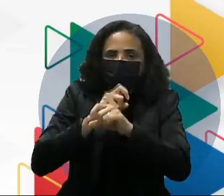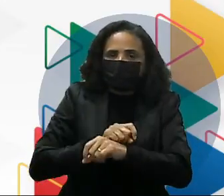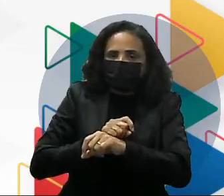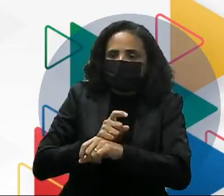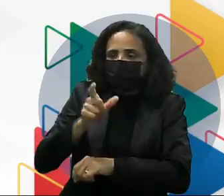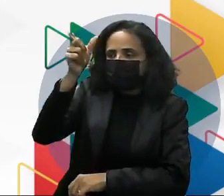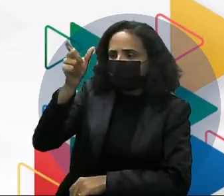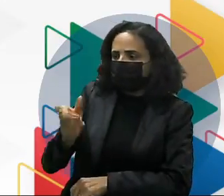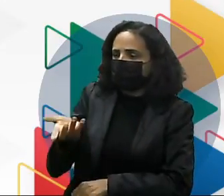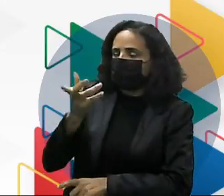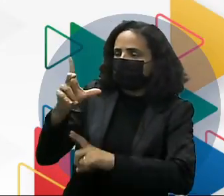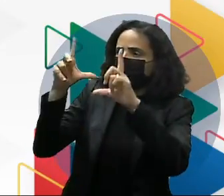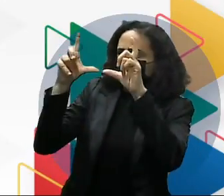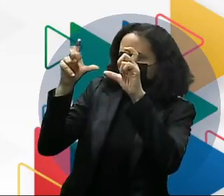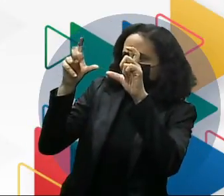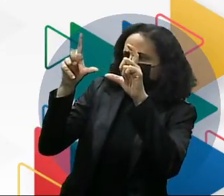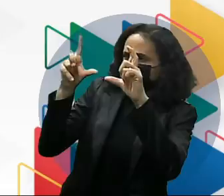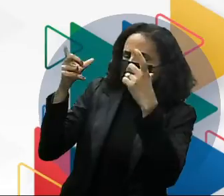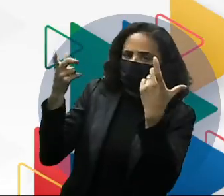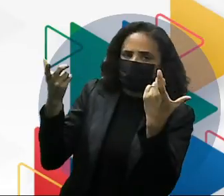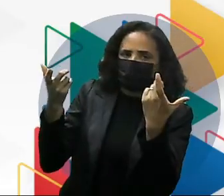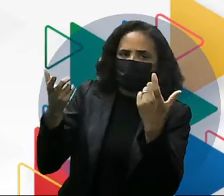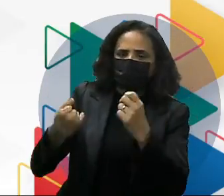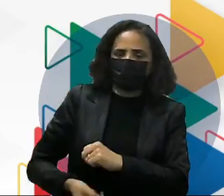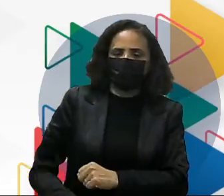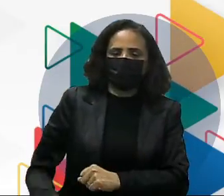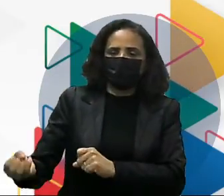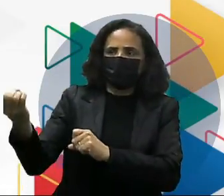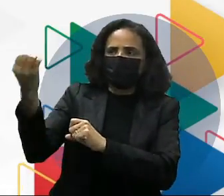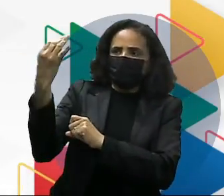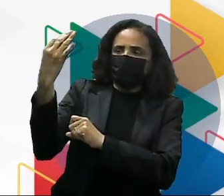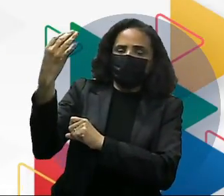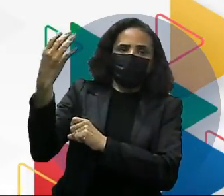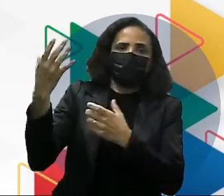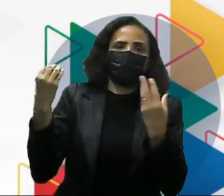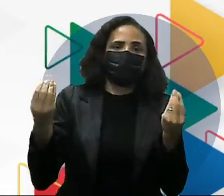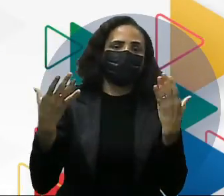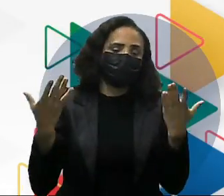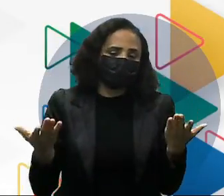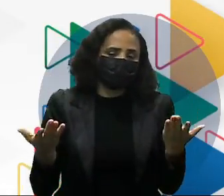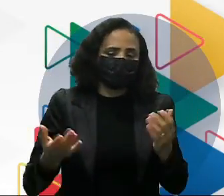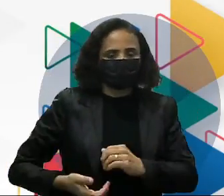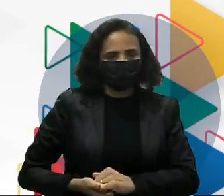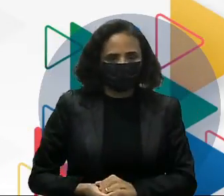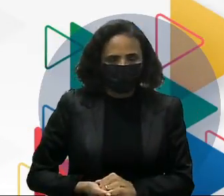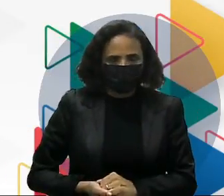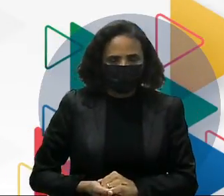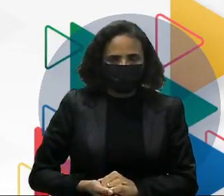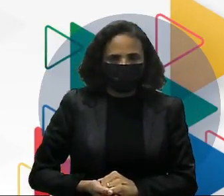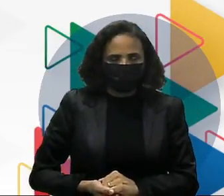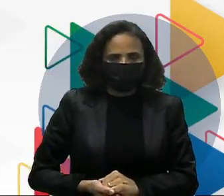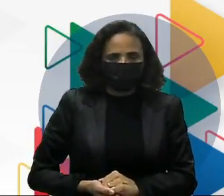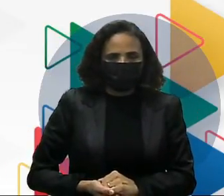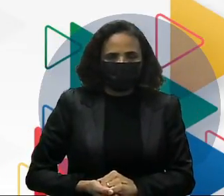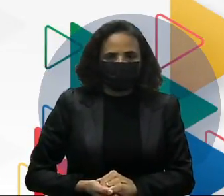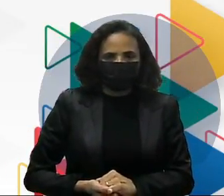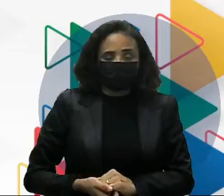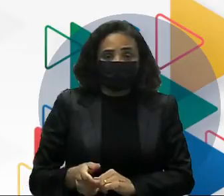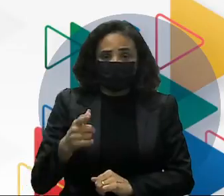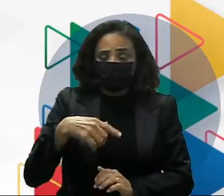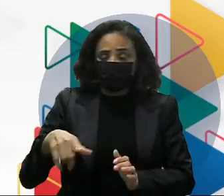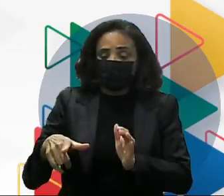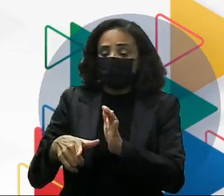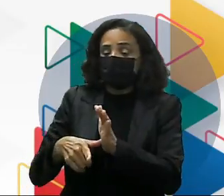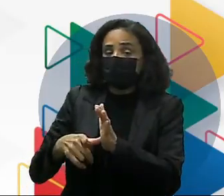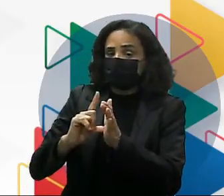postar alguma coisa. E ele diz, ó, before you take me away, antes que você me